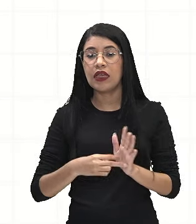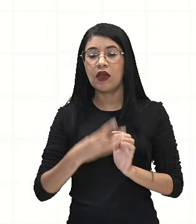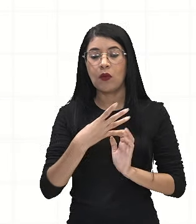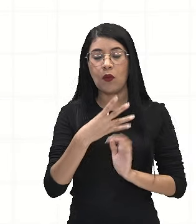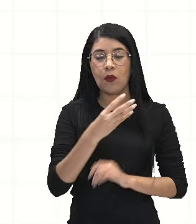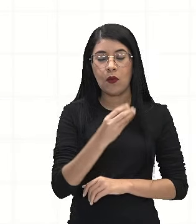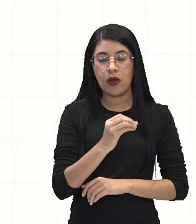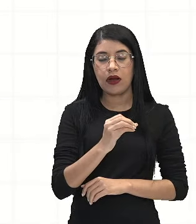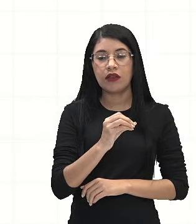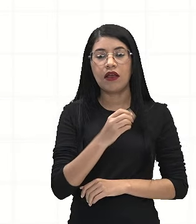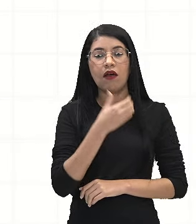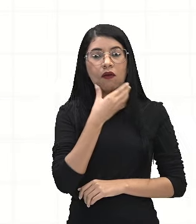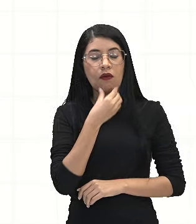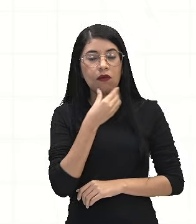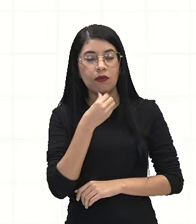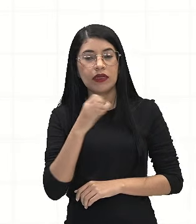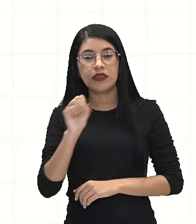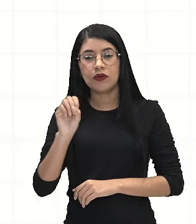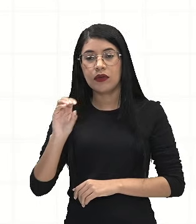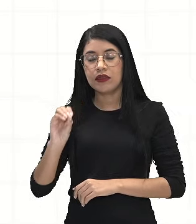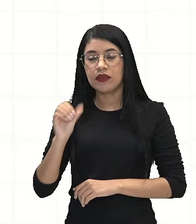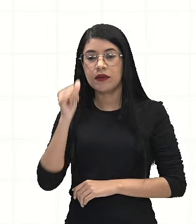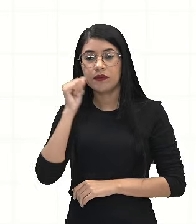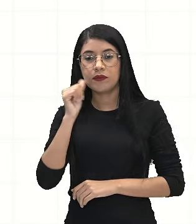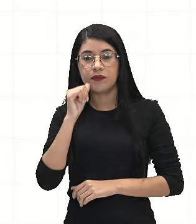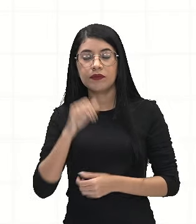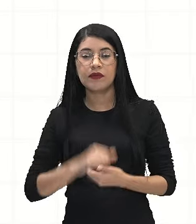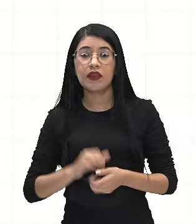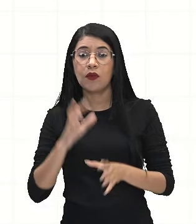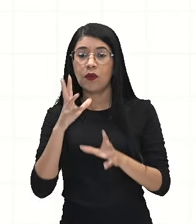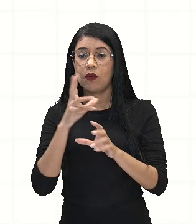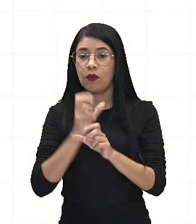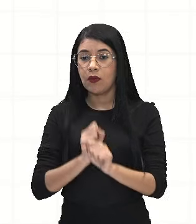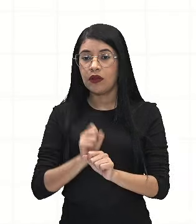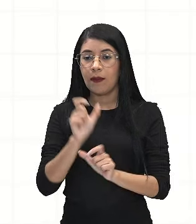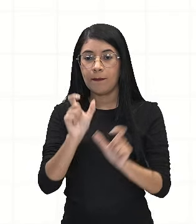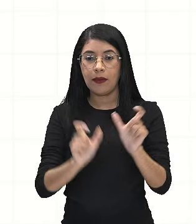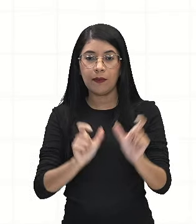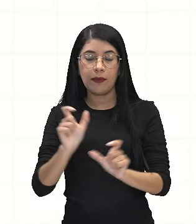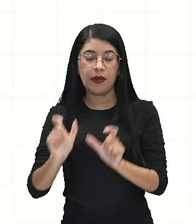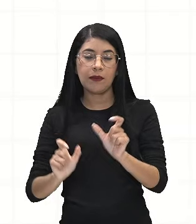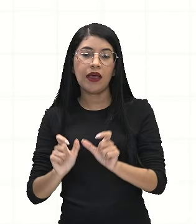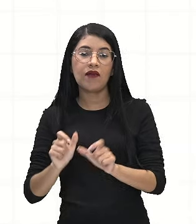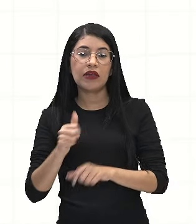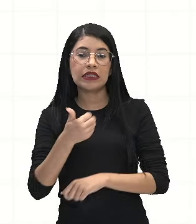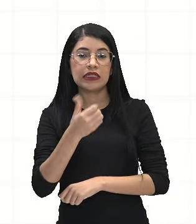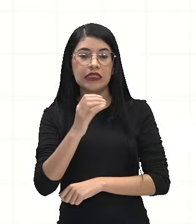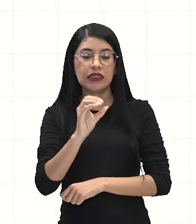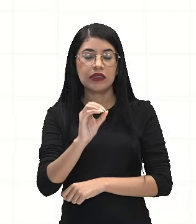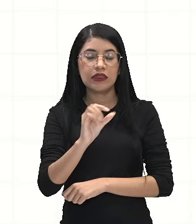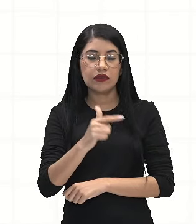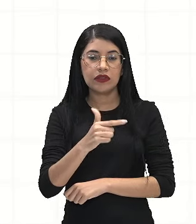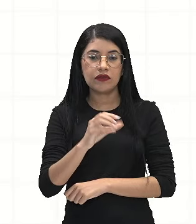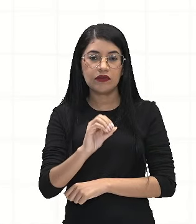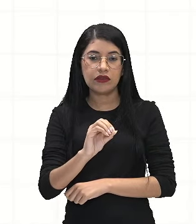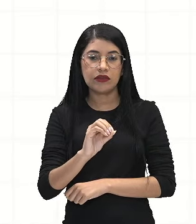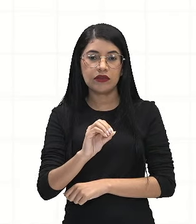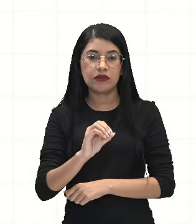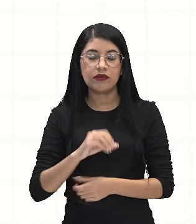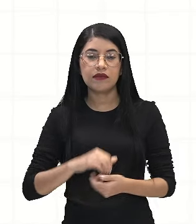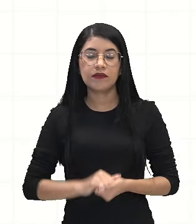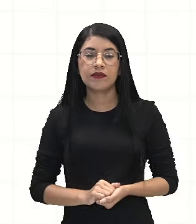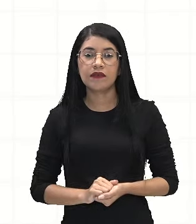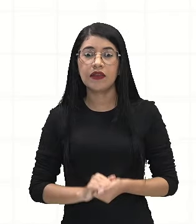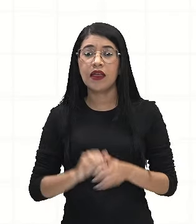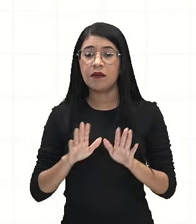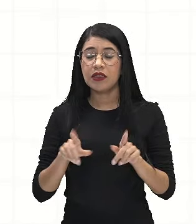Logo, o total de pessoas que foram responder a pesquisa é de 120, né? Aí, se você quiser, você